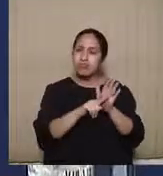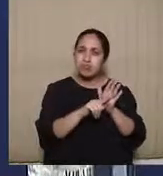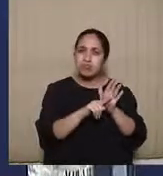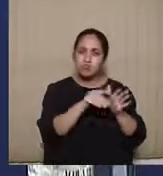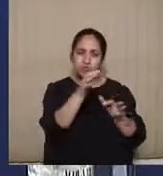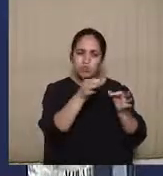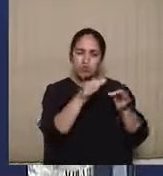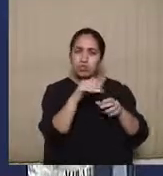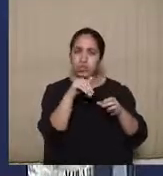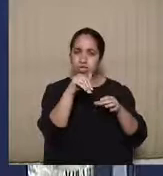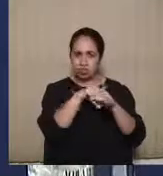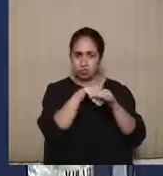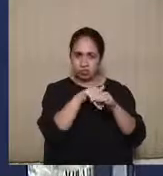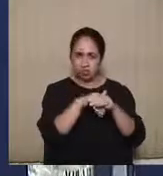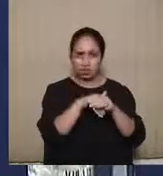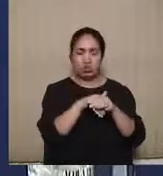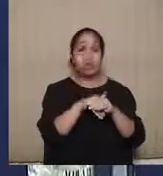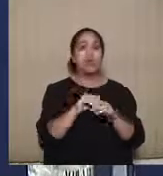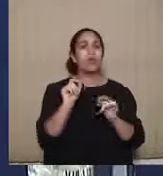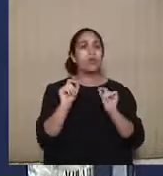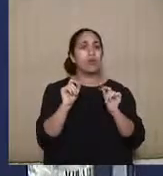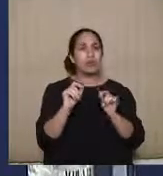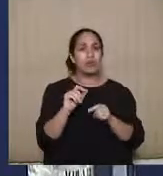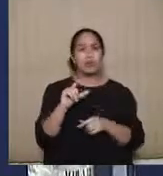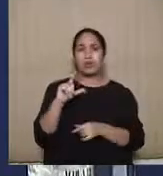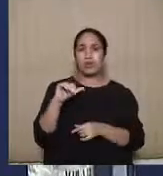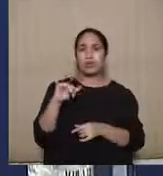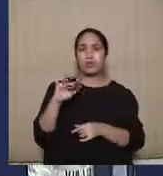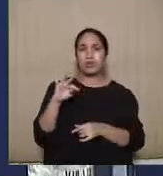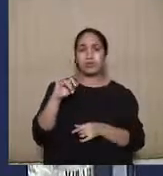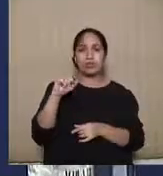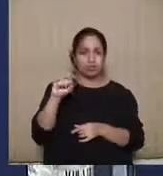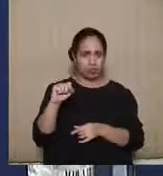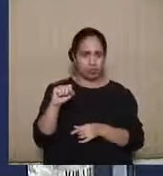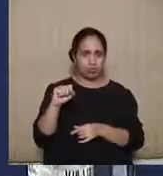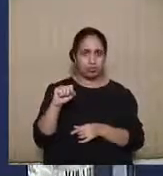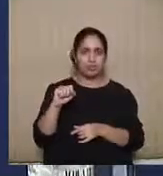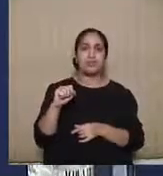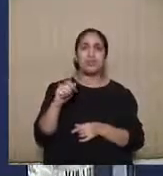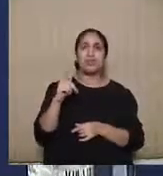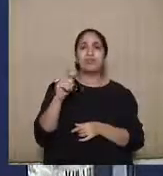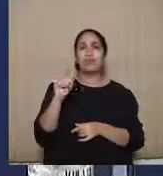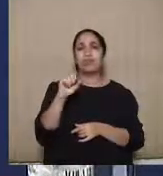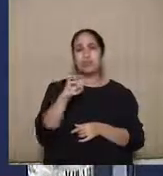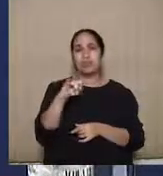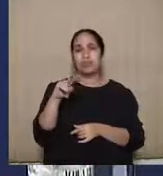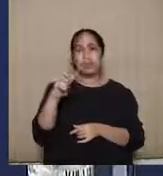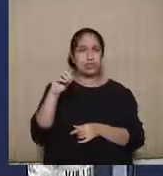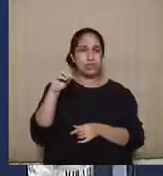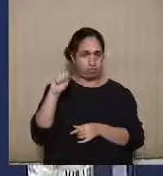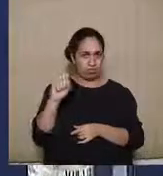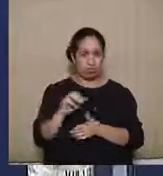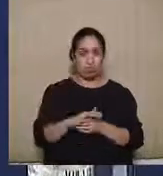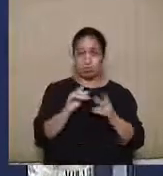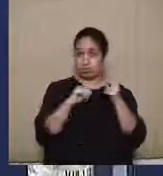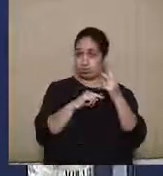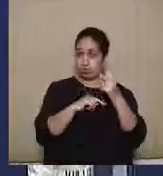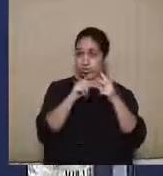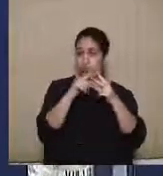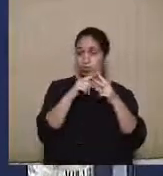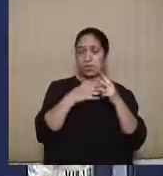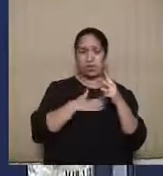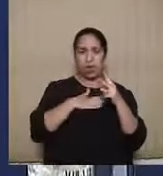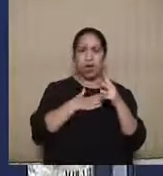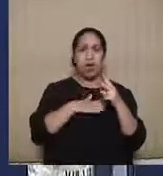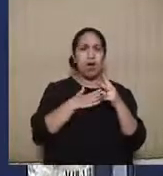que é a questão sobre lites com sortes passivos. Existem duas situações. Uma mais tranquila,